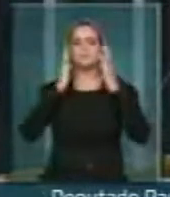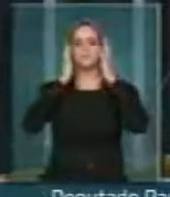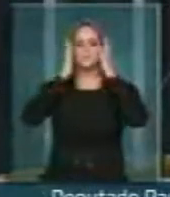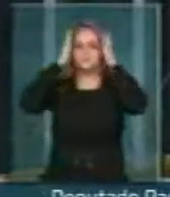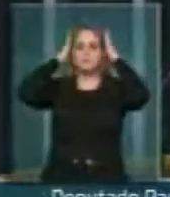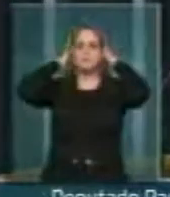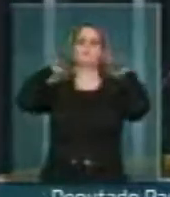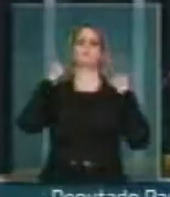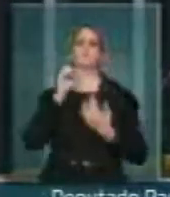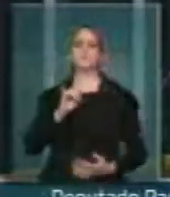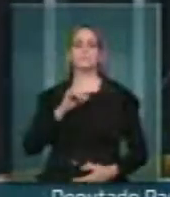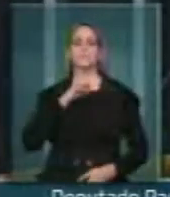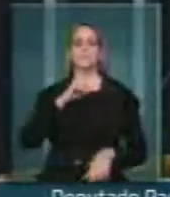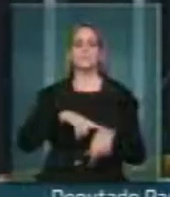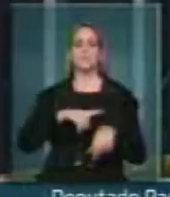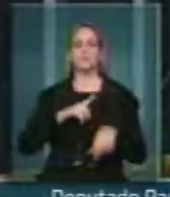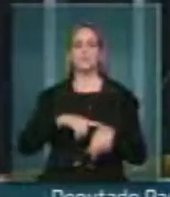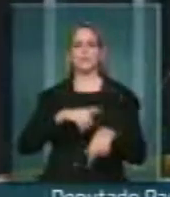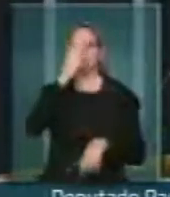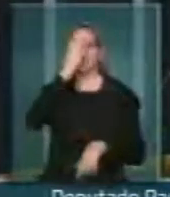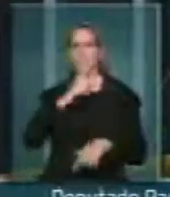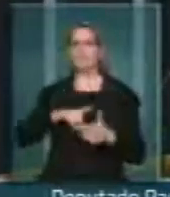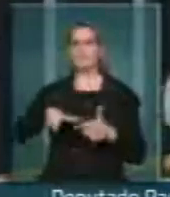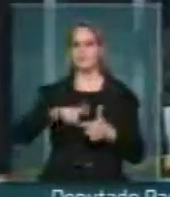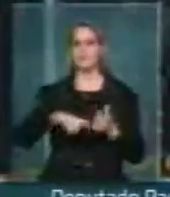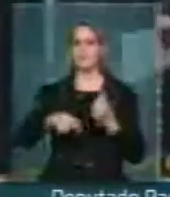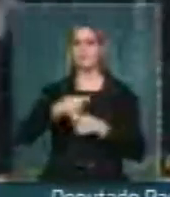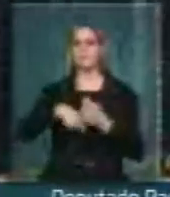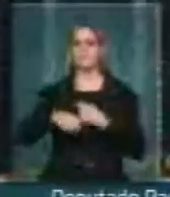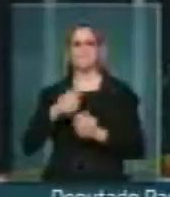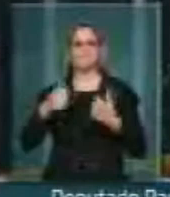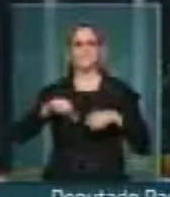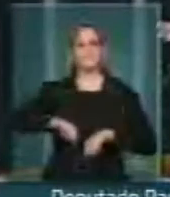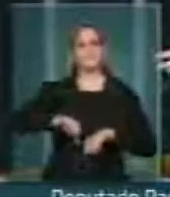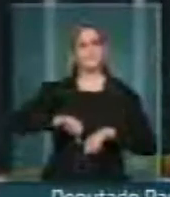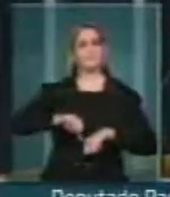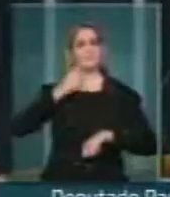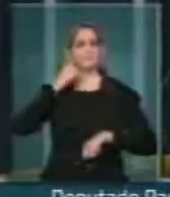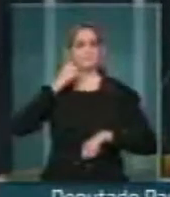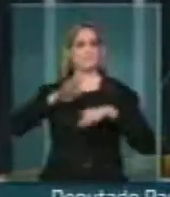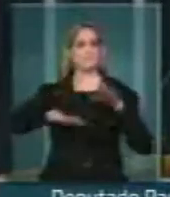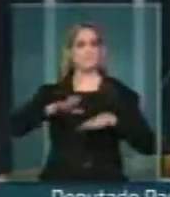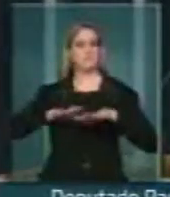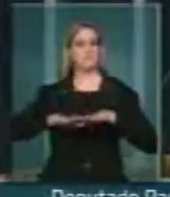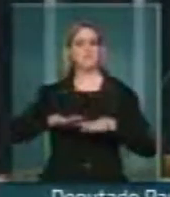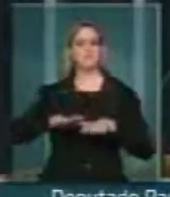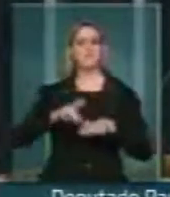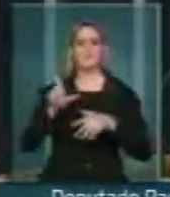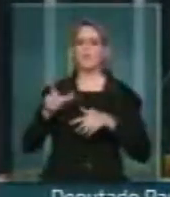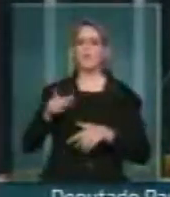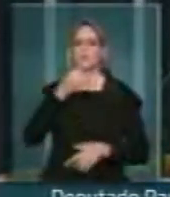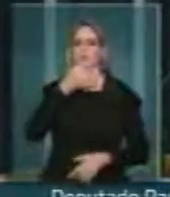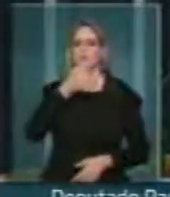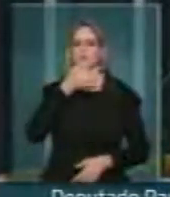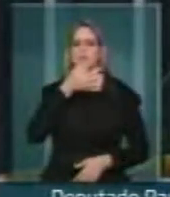eventual momento de grave crise econômica e outros argumentos alegando que o